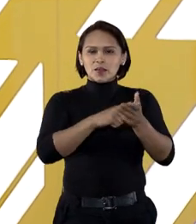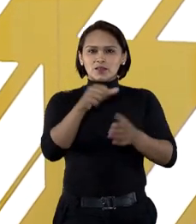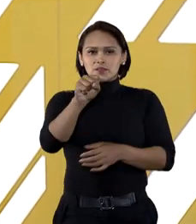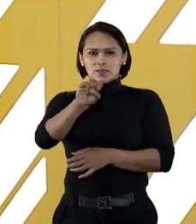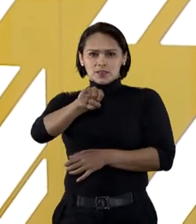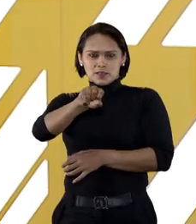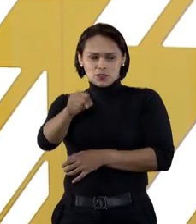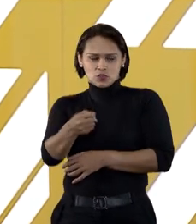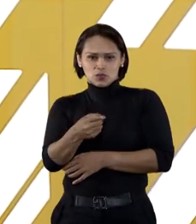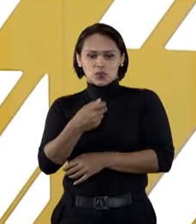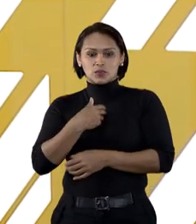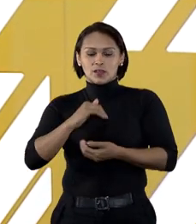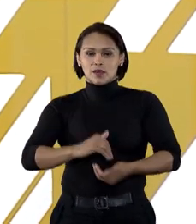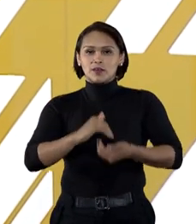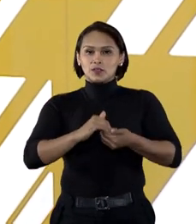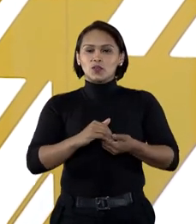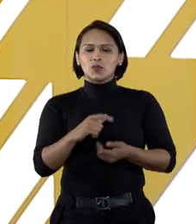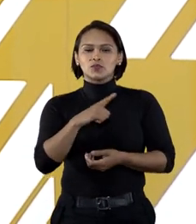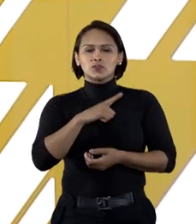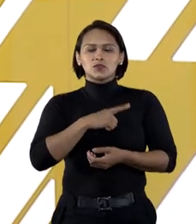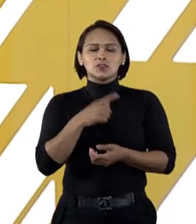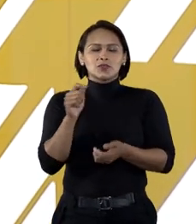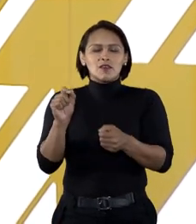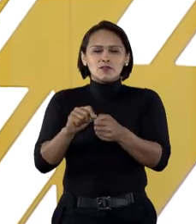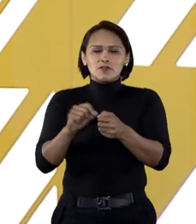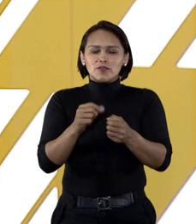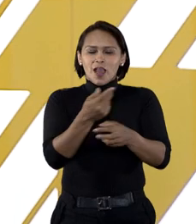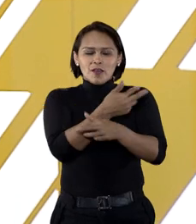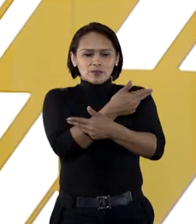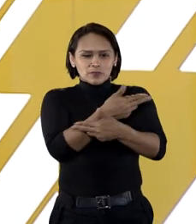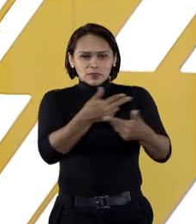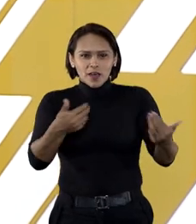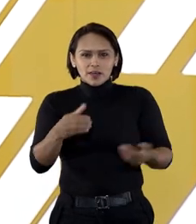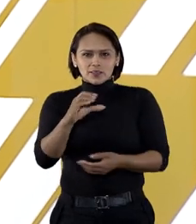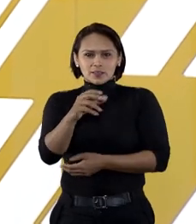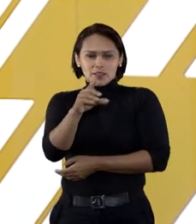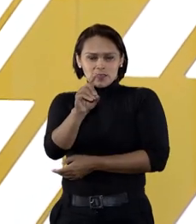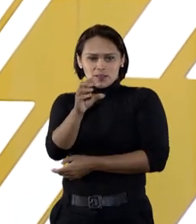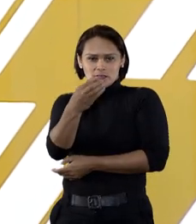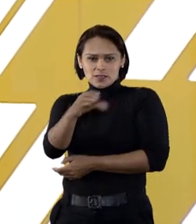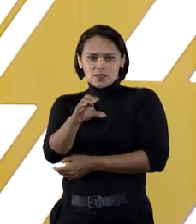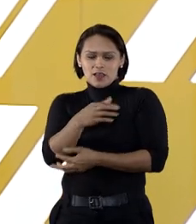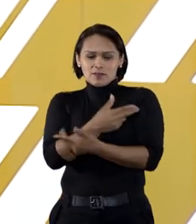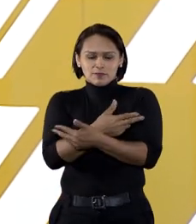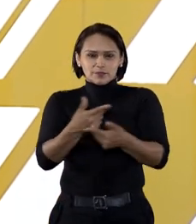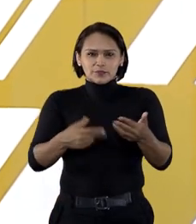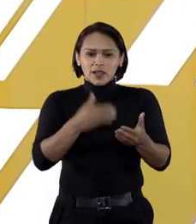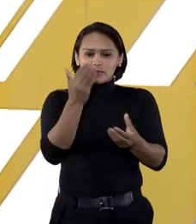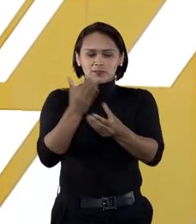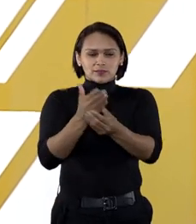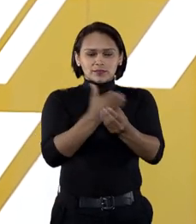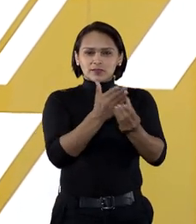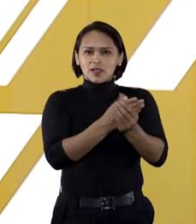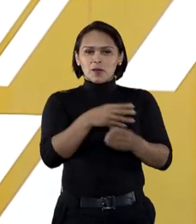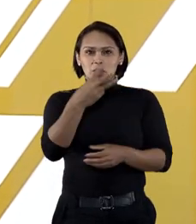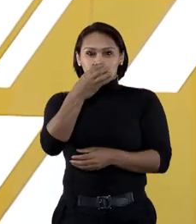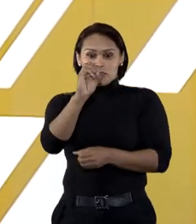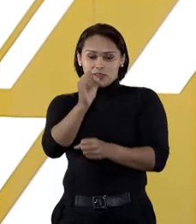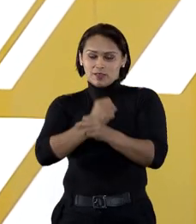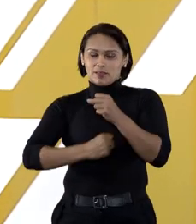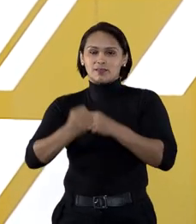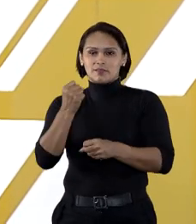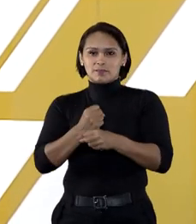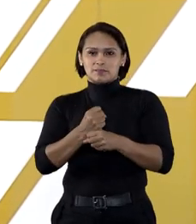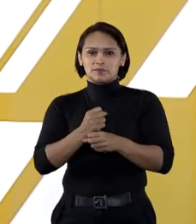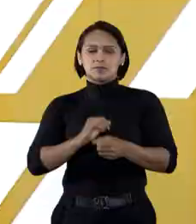Tribunal de Justiça, a Corte tem interpretado e revisitado o CDC em inúmeros julgamentos ao longo dessas